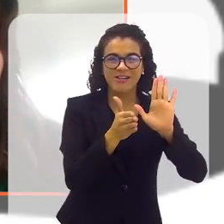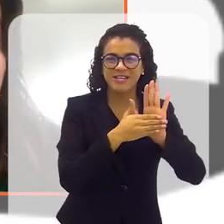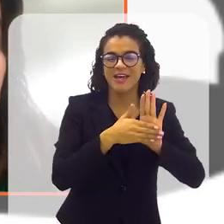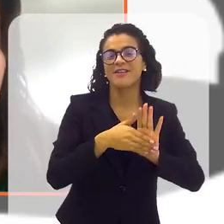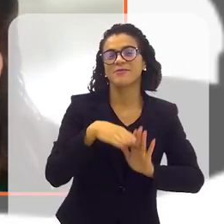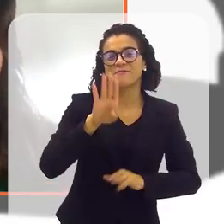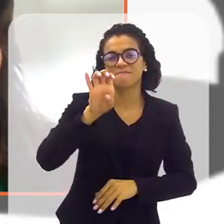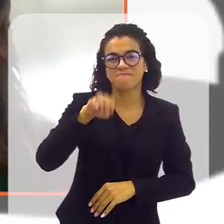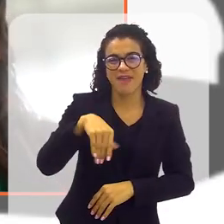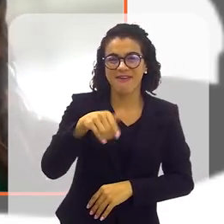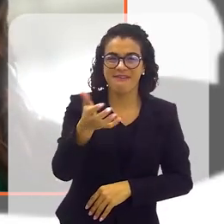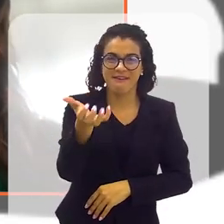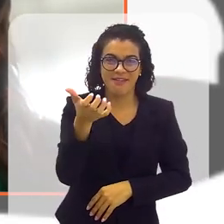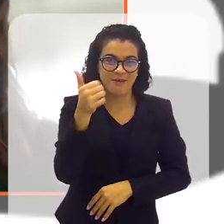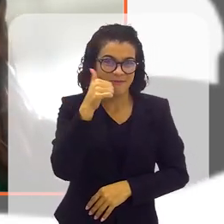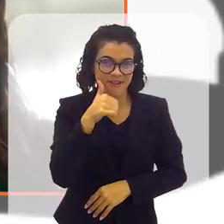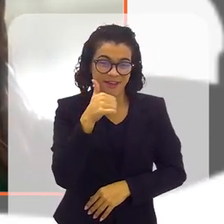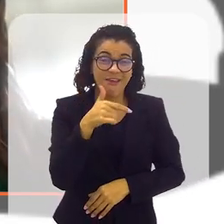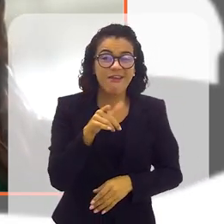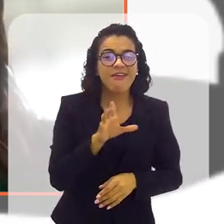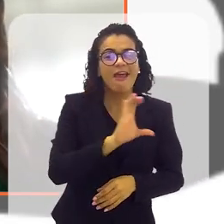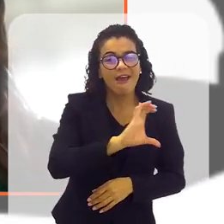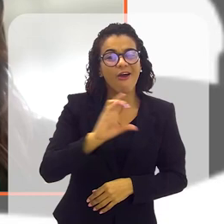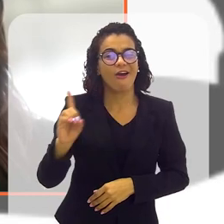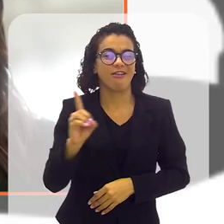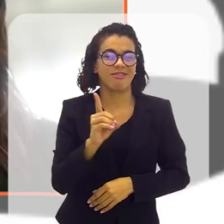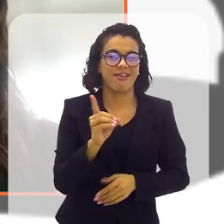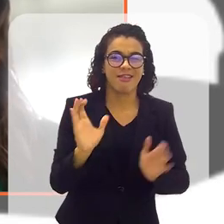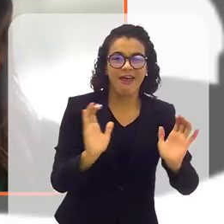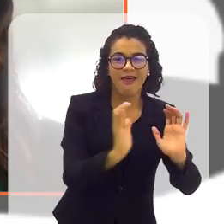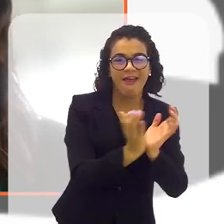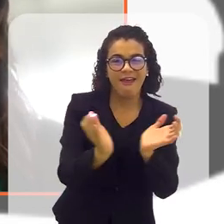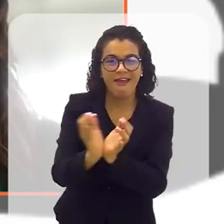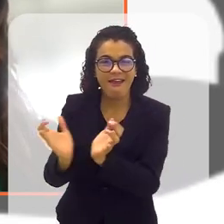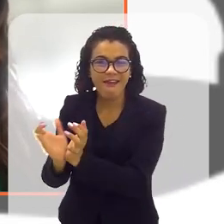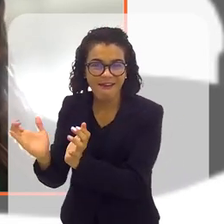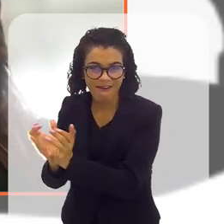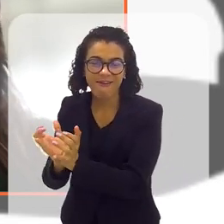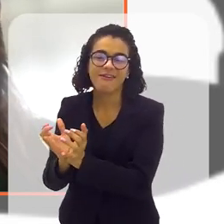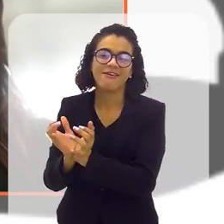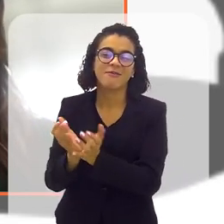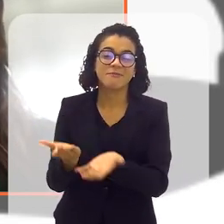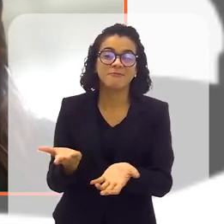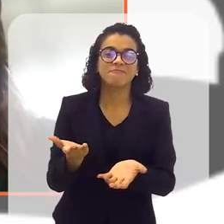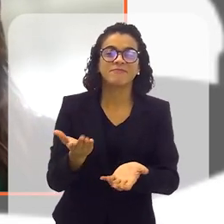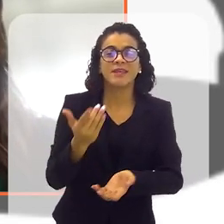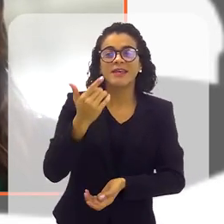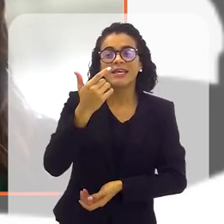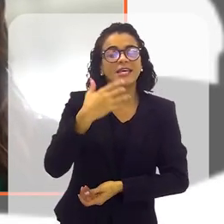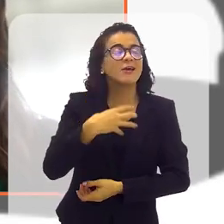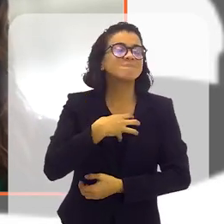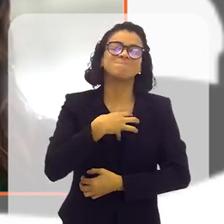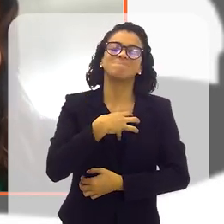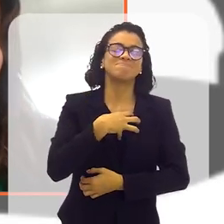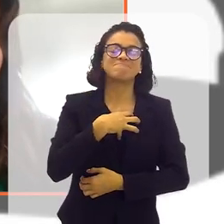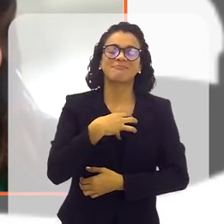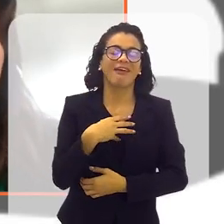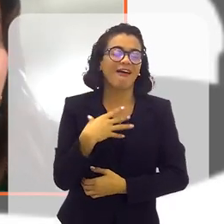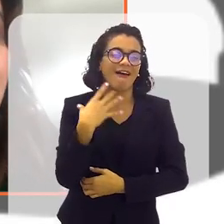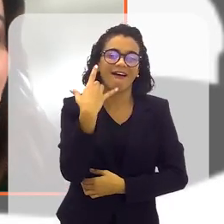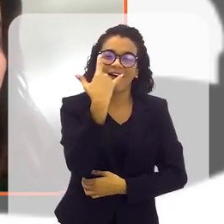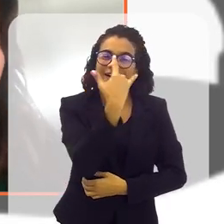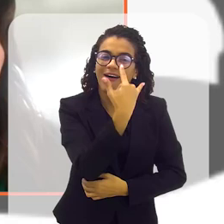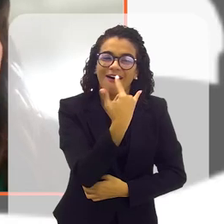E ela coordena aí toda a equipe também, né, Heloísa? Heloísa é uma das diretoras do Bem Querer Mulher, e eu fico, assim,